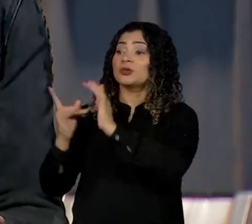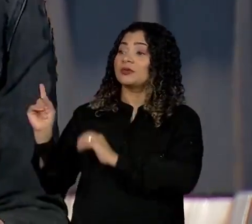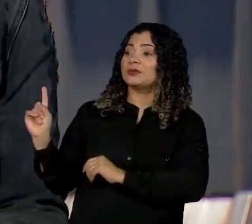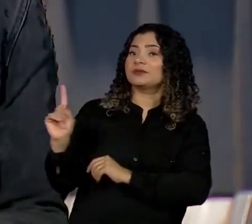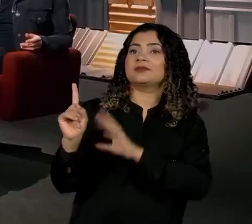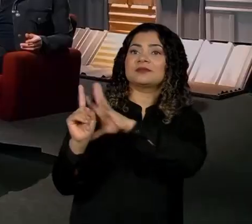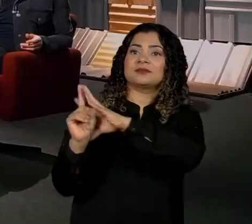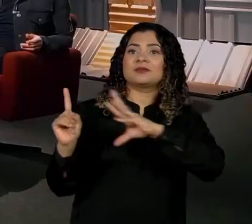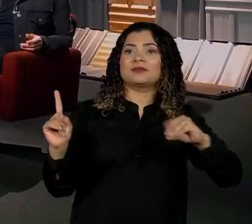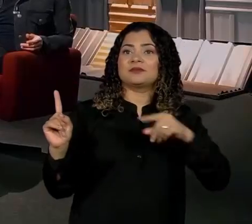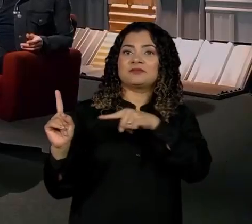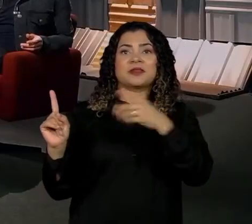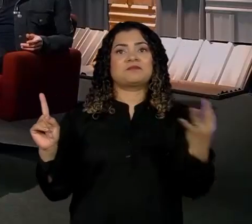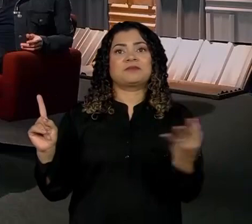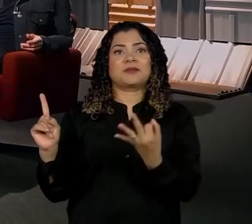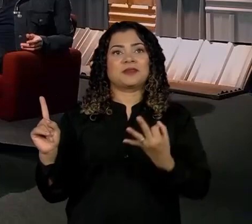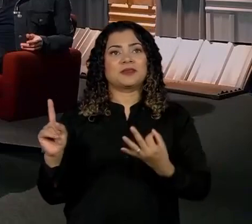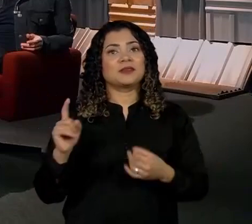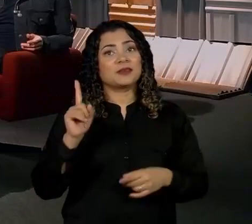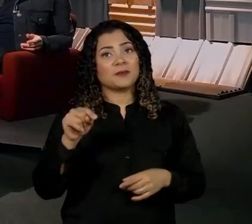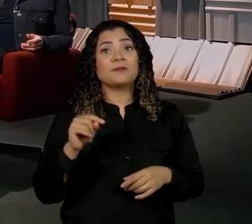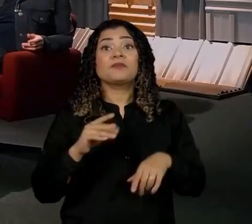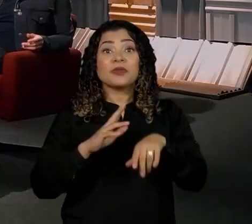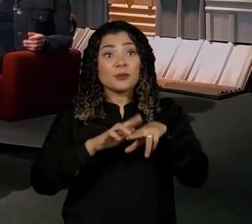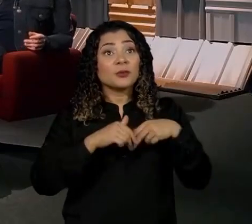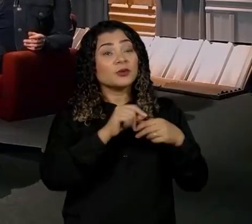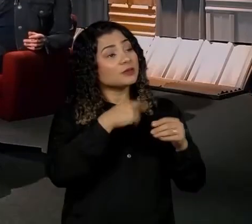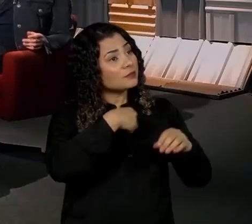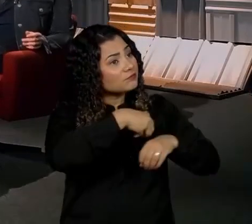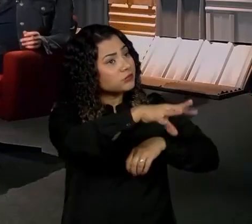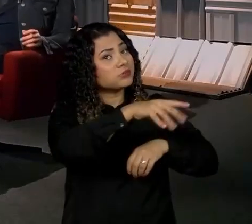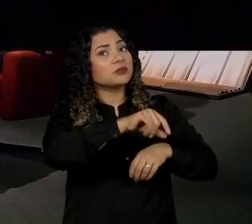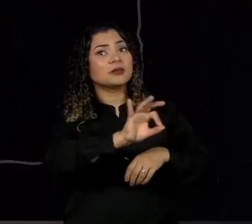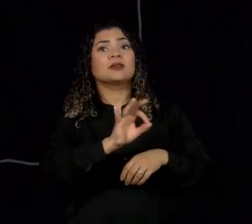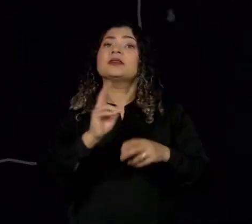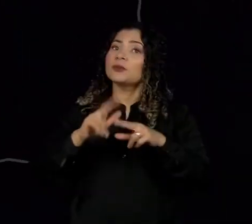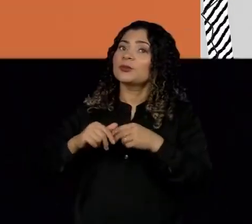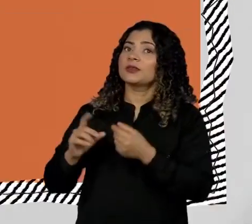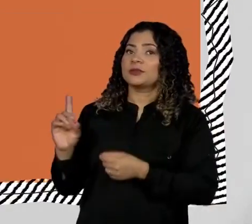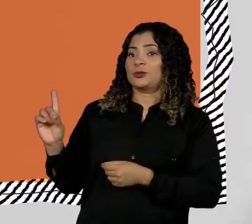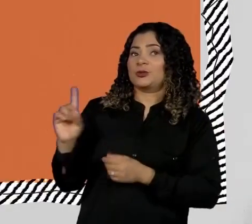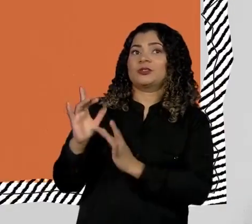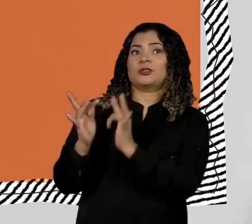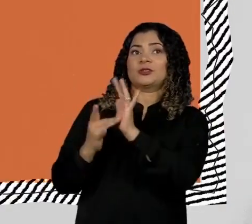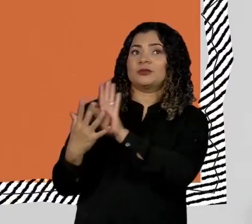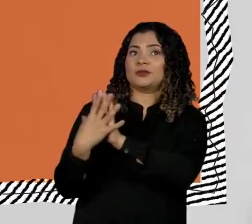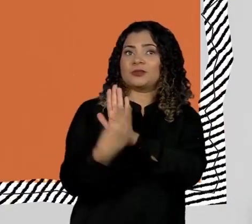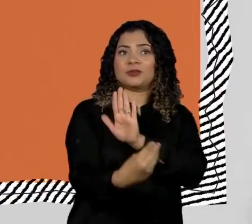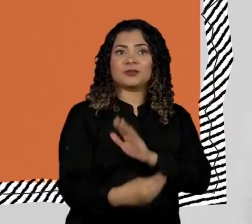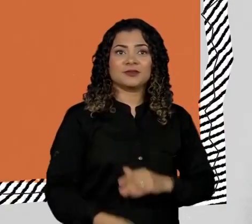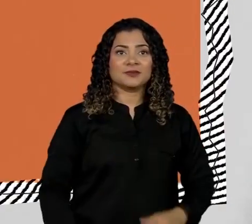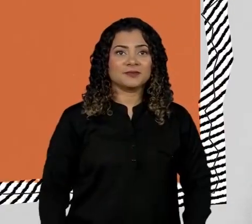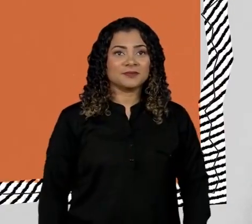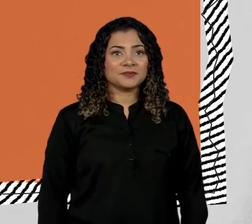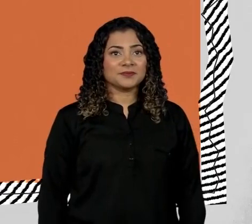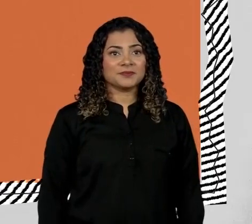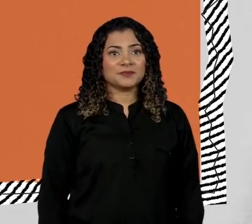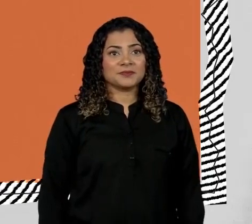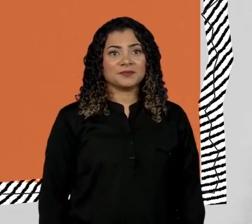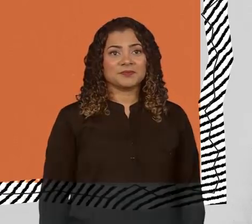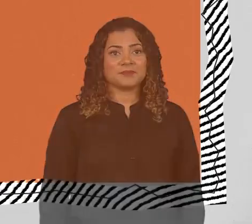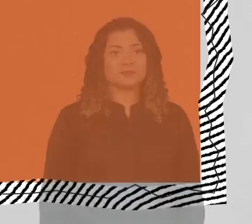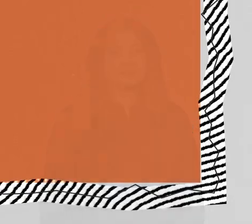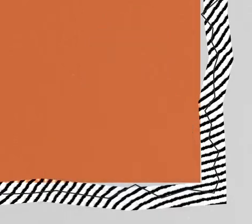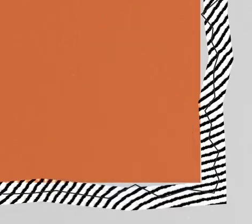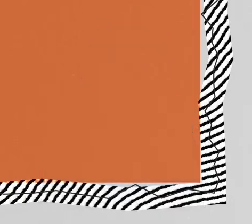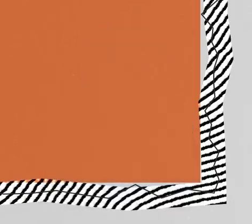Jesus é a fuder. Olha... Jesus é a fuder. É uma mensagem. Jesus é a fuder. É hora de morfar o gurizada. Não, e o seguinte... Bah,